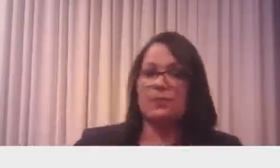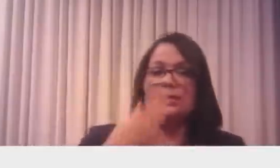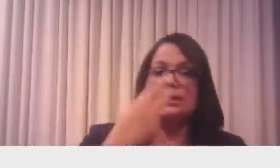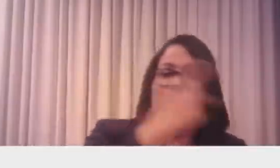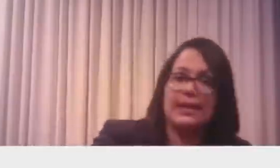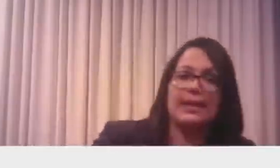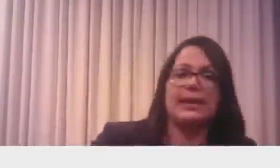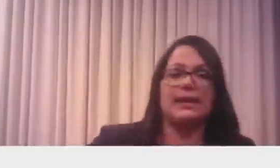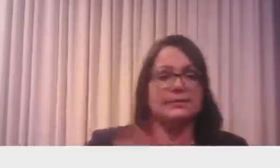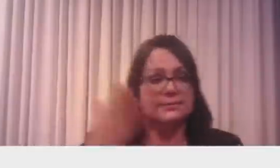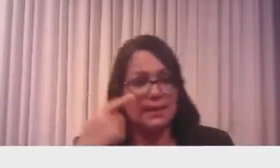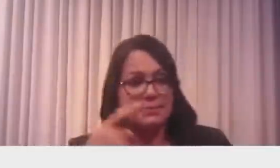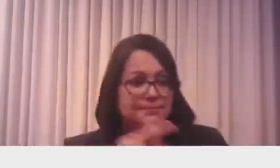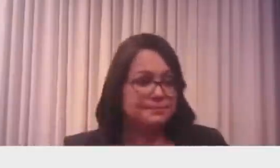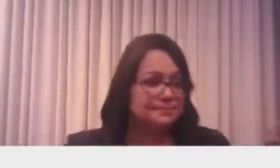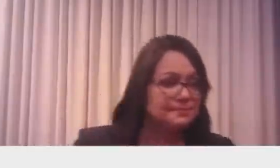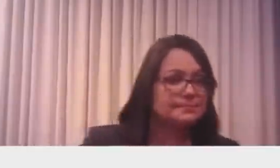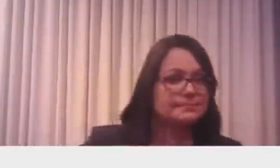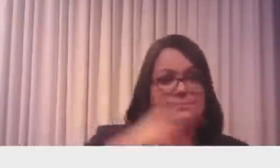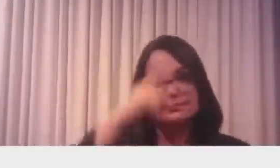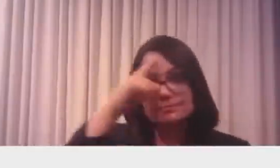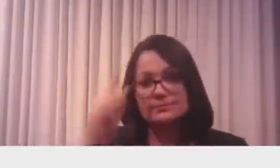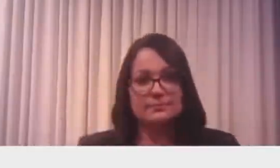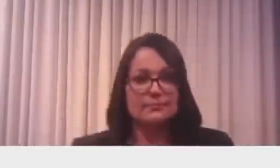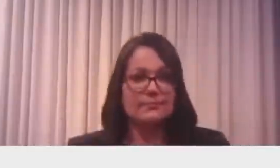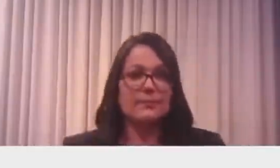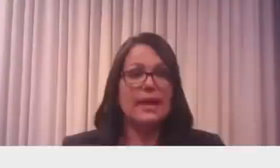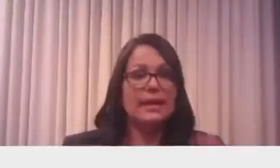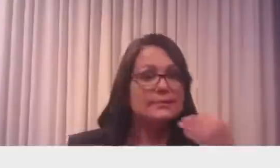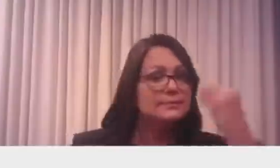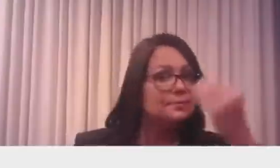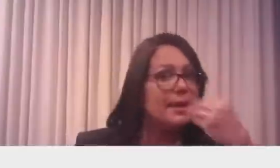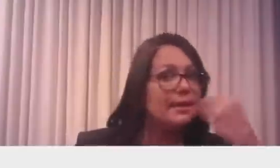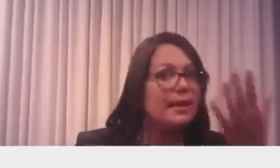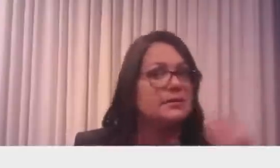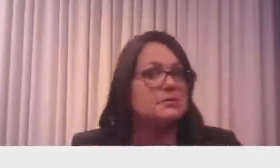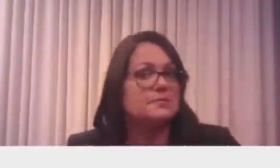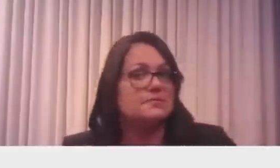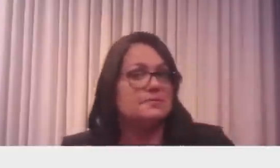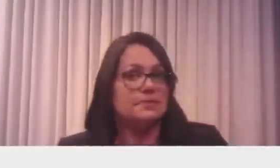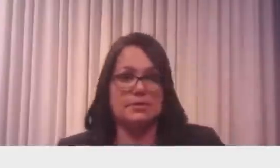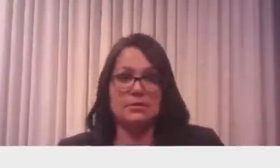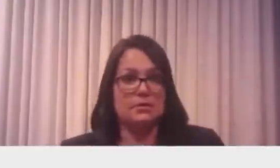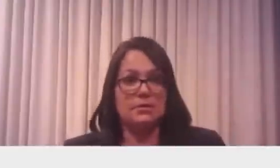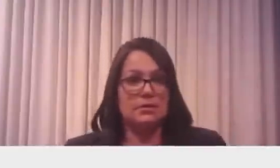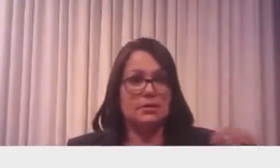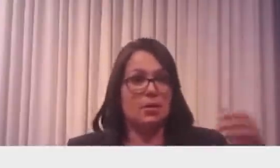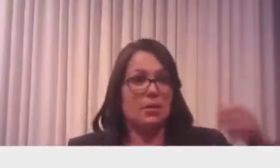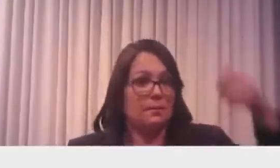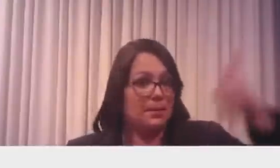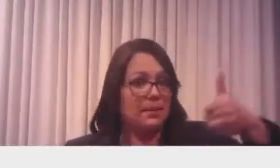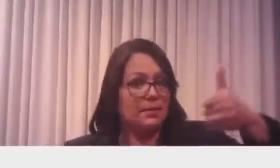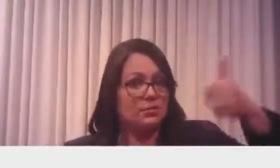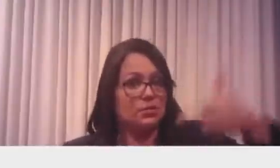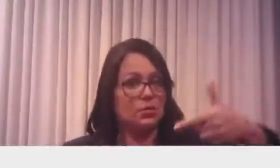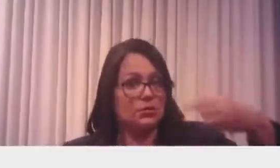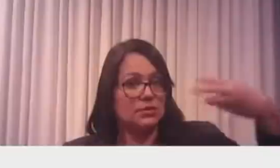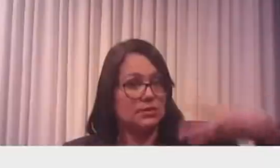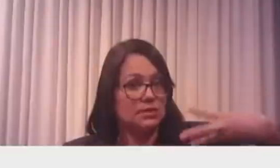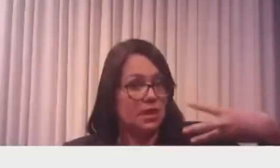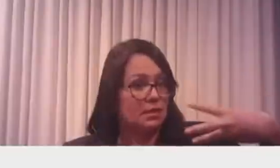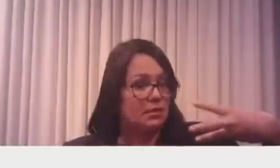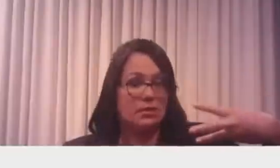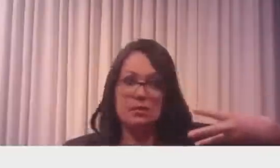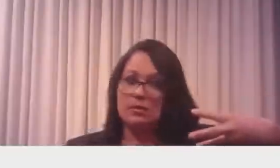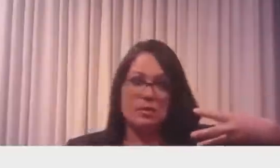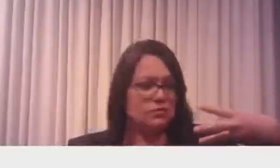sabe administrar, não sabe, o que ela tem de experiência. Basicamente, por aí. E a gente escolhe o nome ali. Nem sempre é